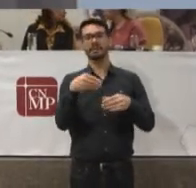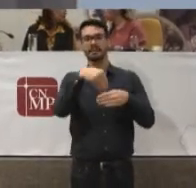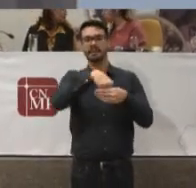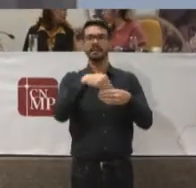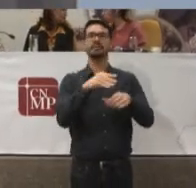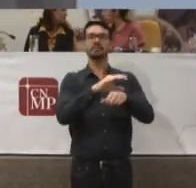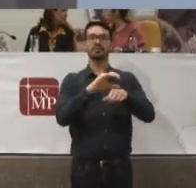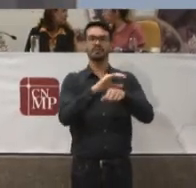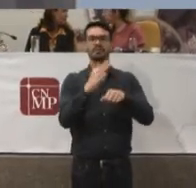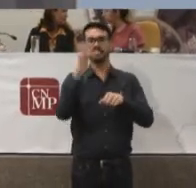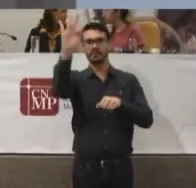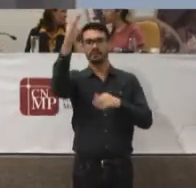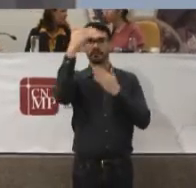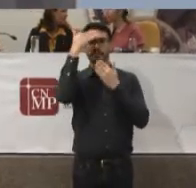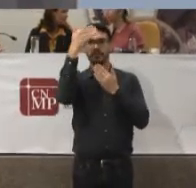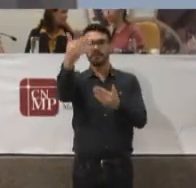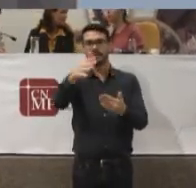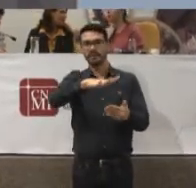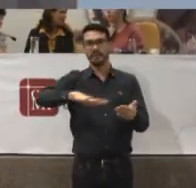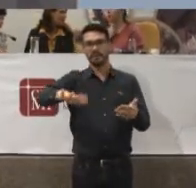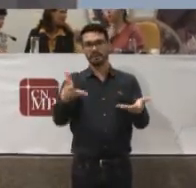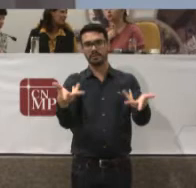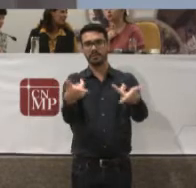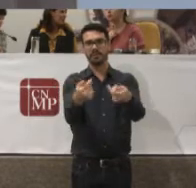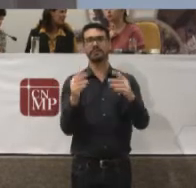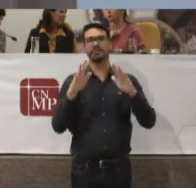pela atenção E um excelente evento A todos vocês